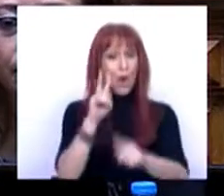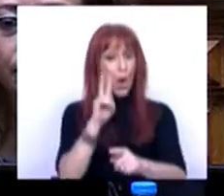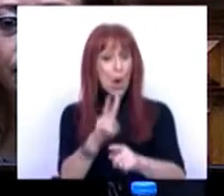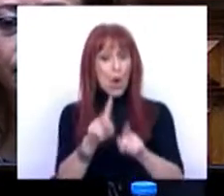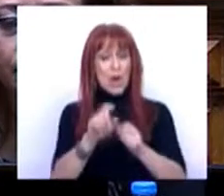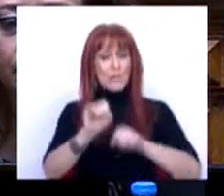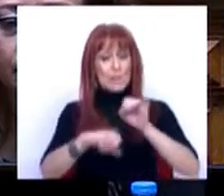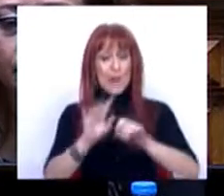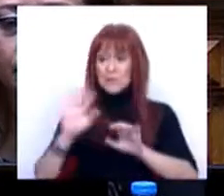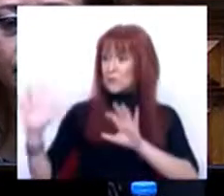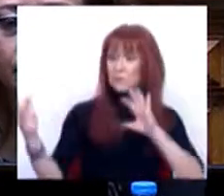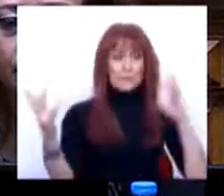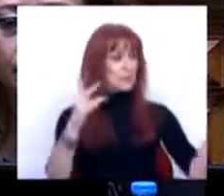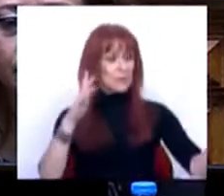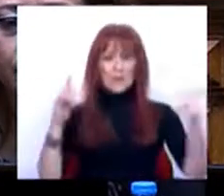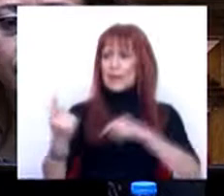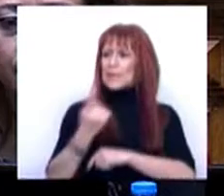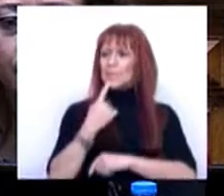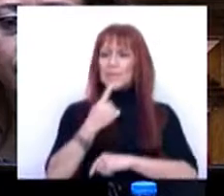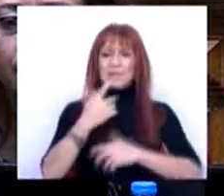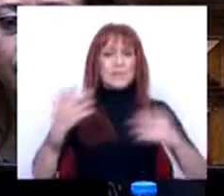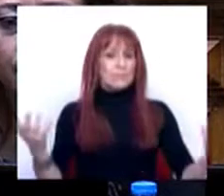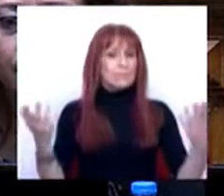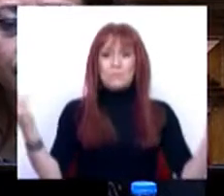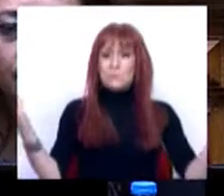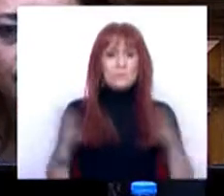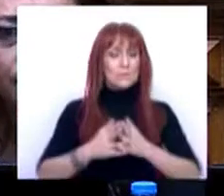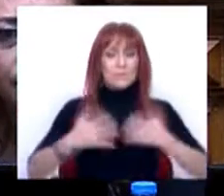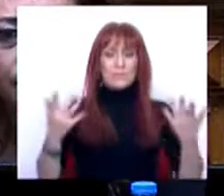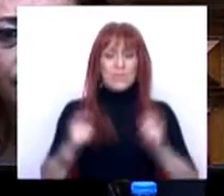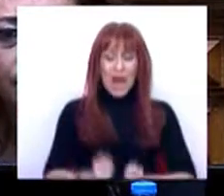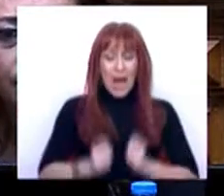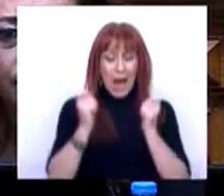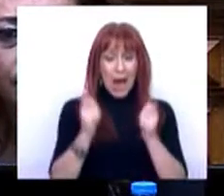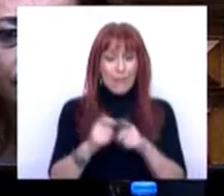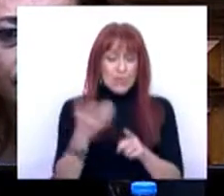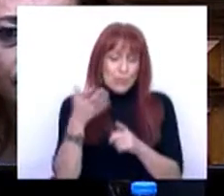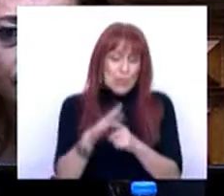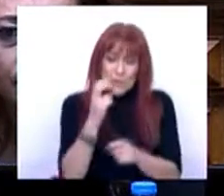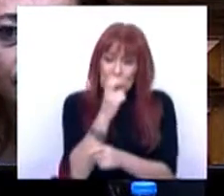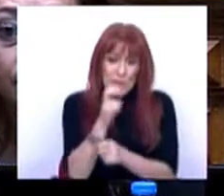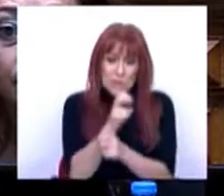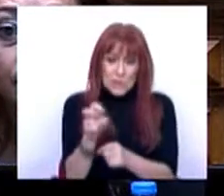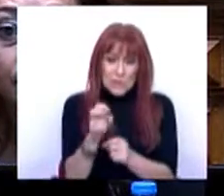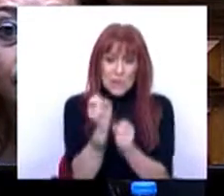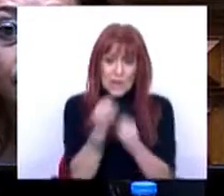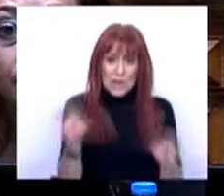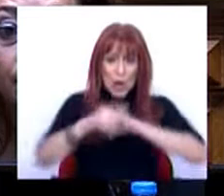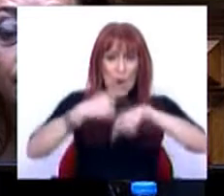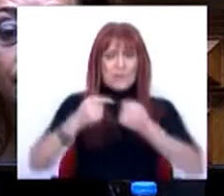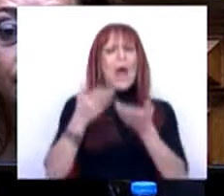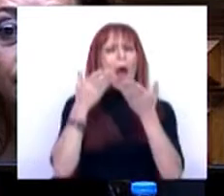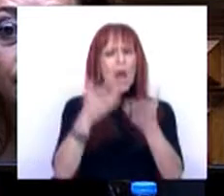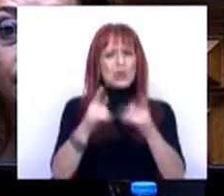olhar para o que está a acontecer à nossa volta e perceber que a aposta, por exemplo, nas energias renováveis, além de